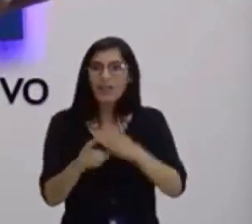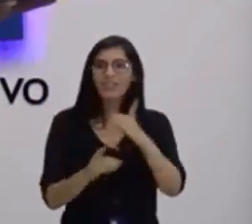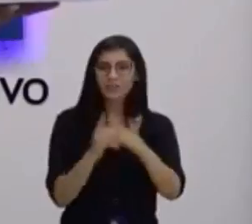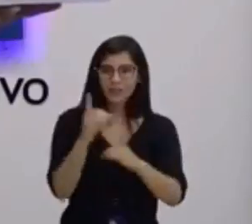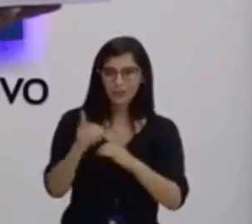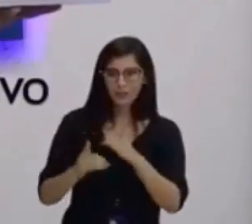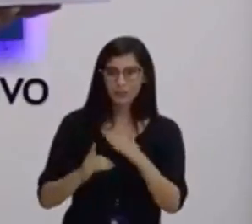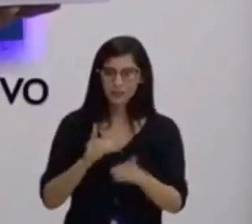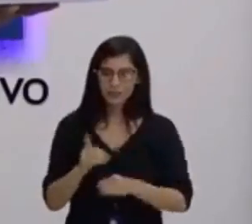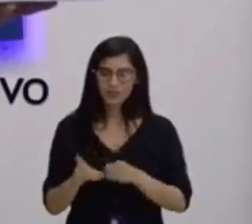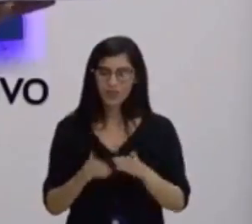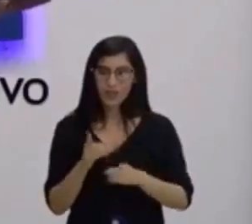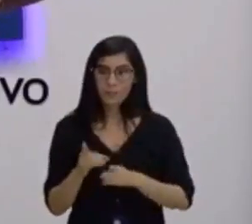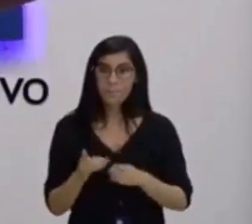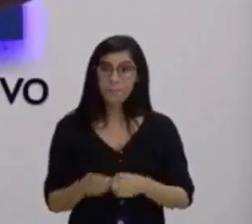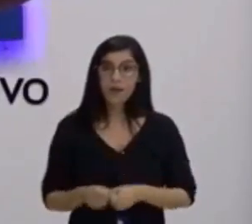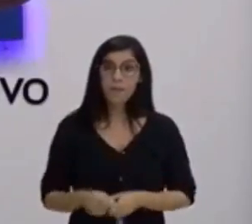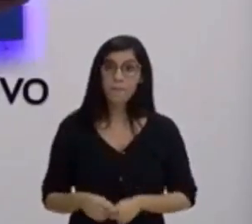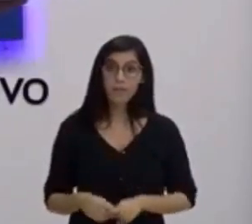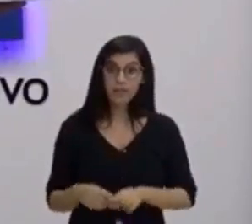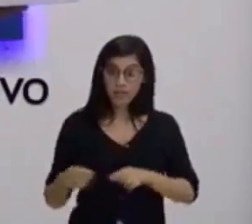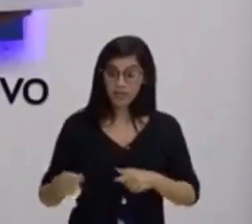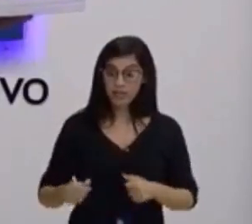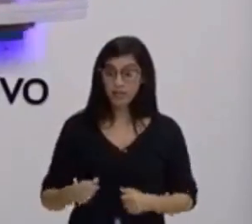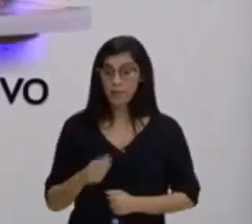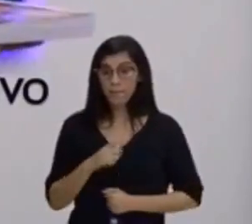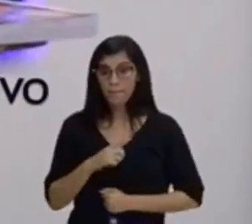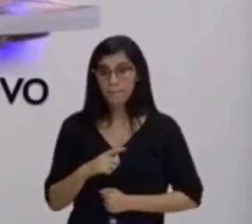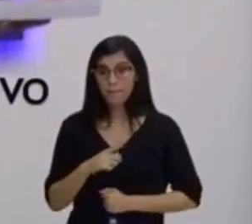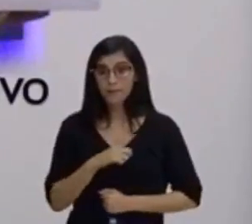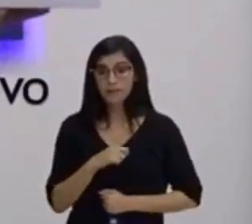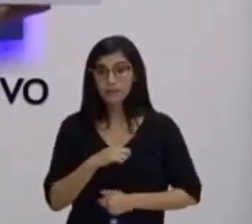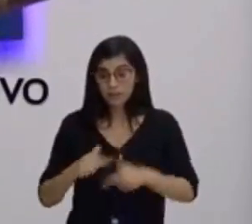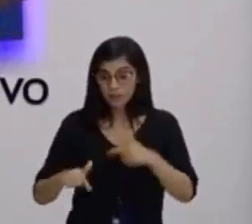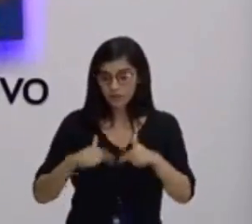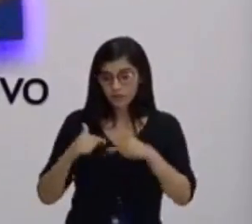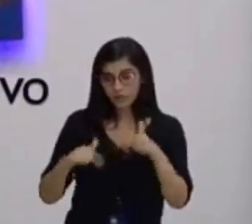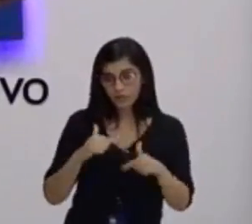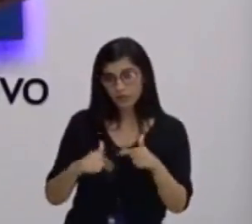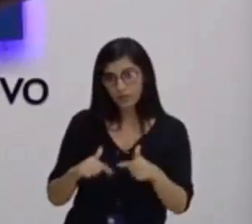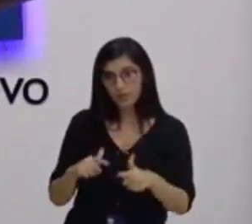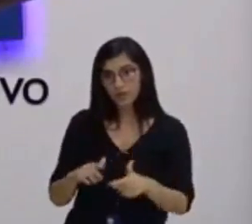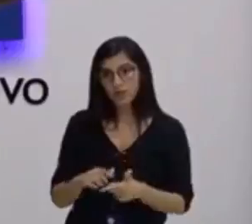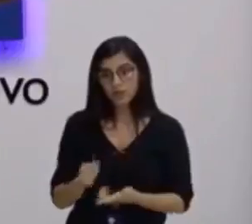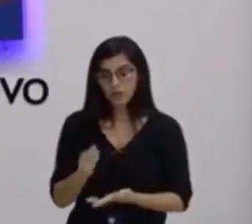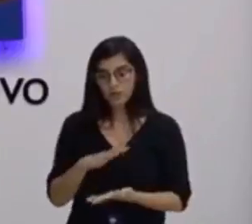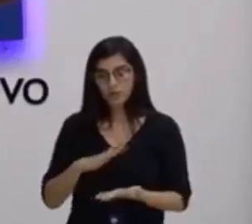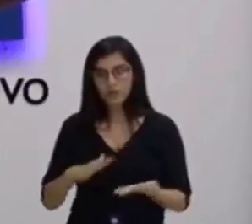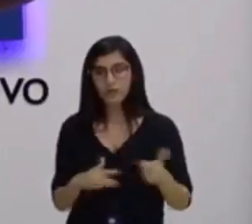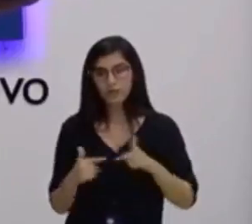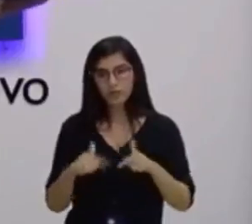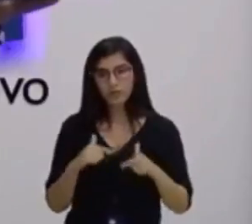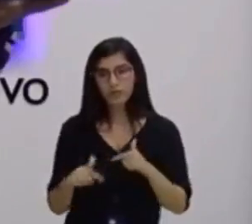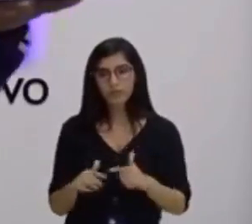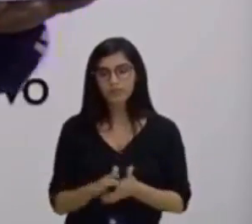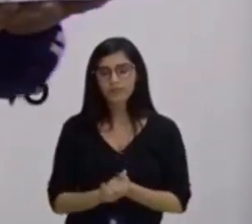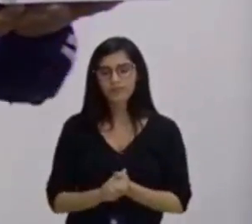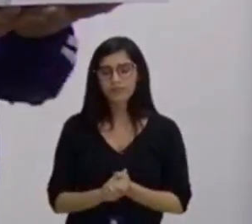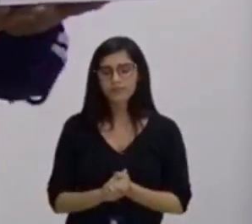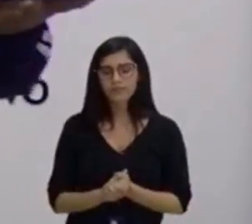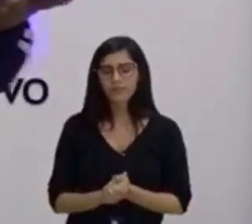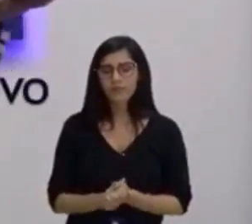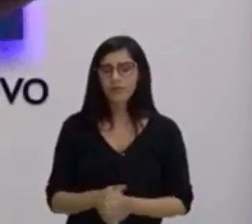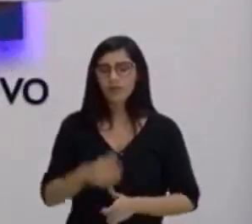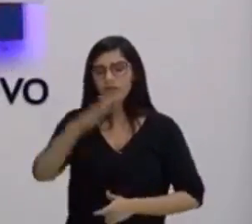Mas para que possa permanecer na sua atividade laboral, ou seja, dentro do seu trabalho, para quem é ali da